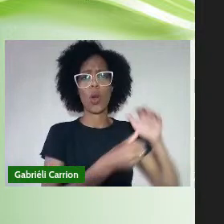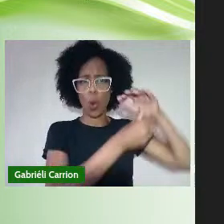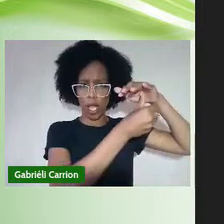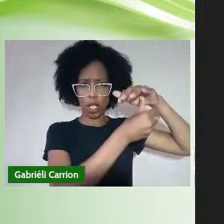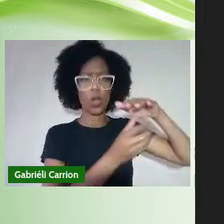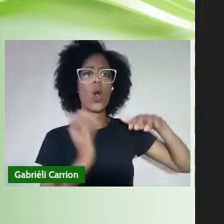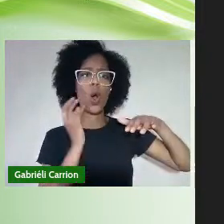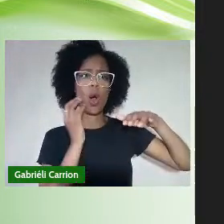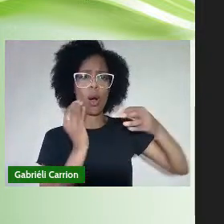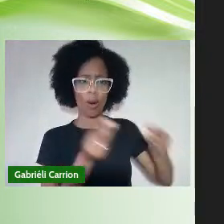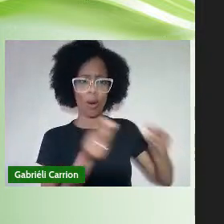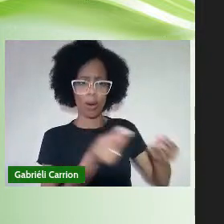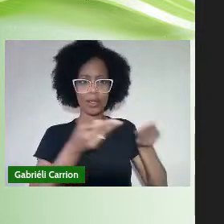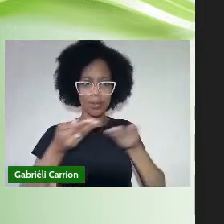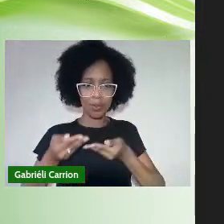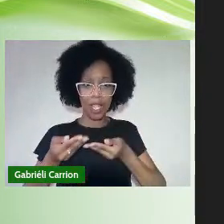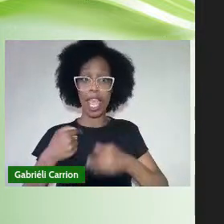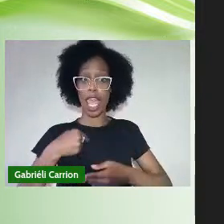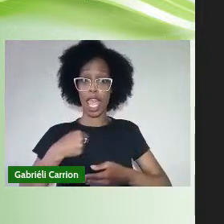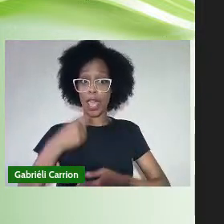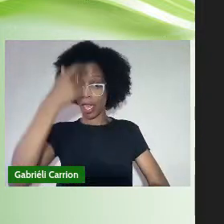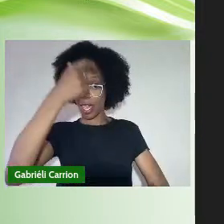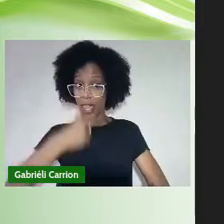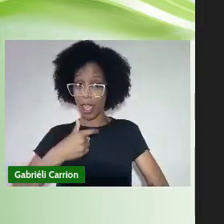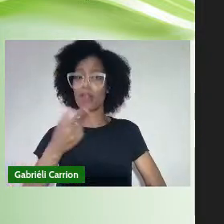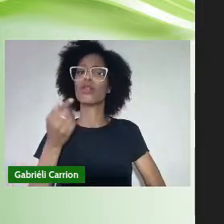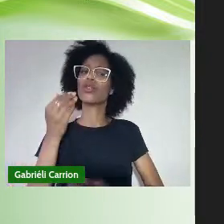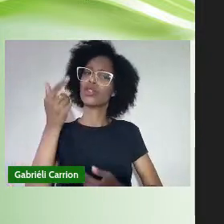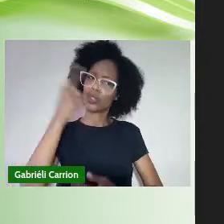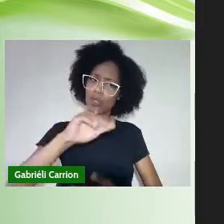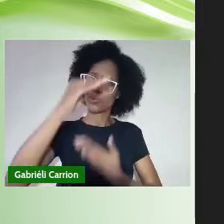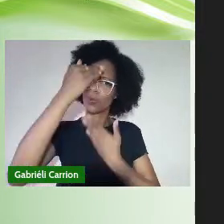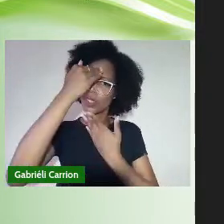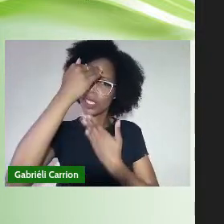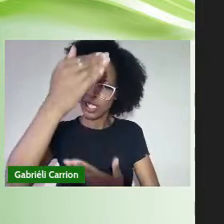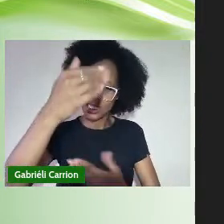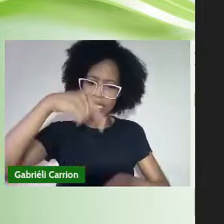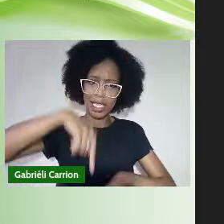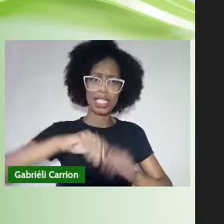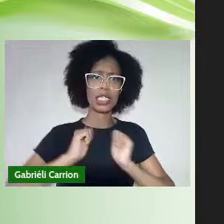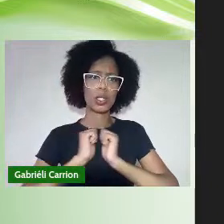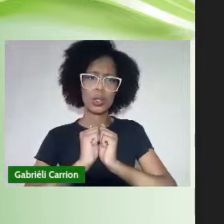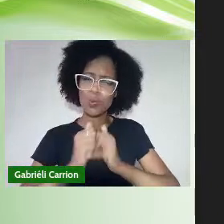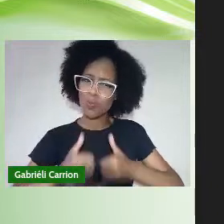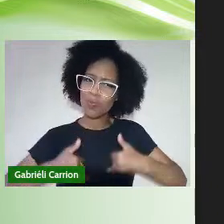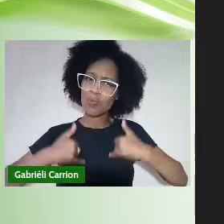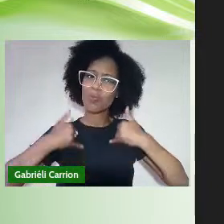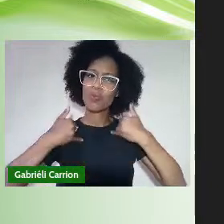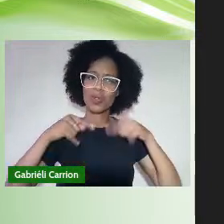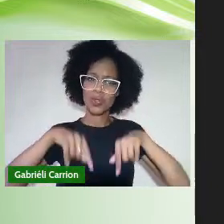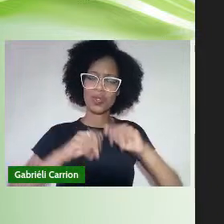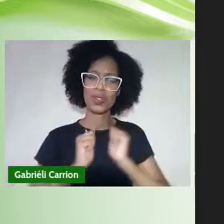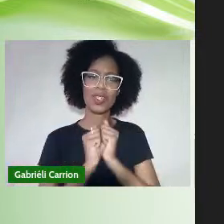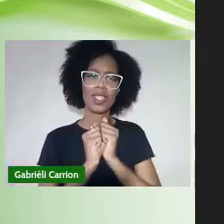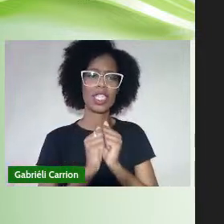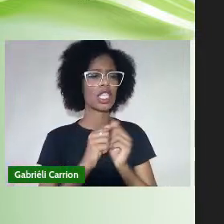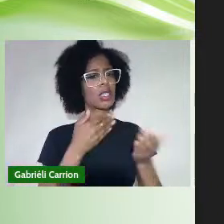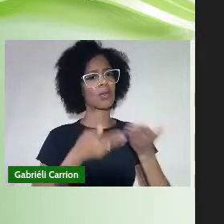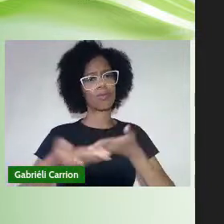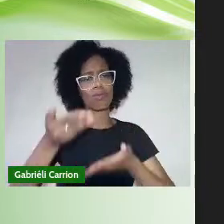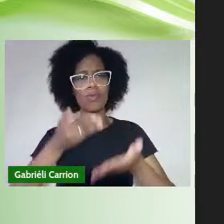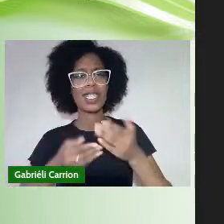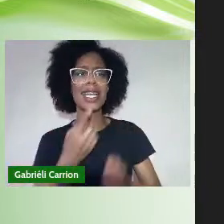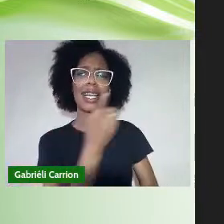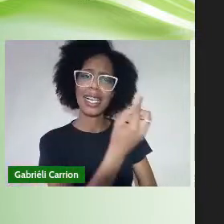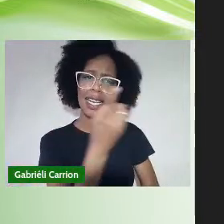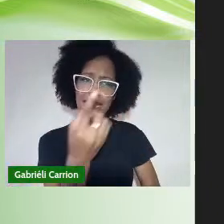Eu novamente agradeço Pela oportunidade E honra De estar presente Dividindo com cada um De vocês A